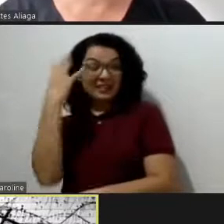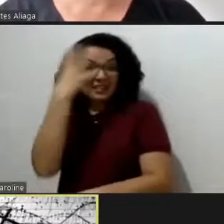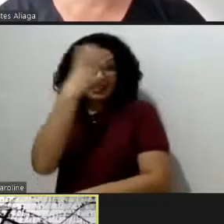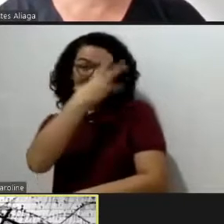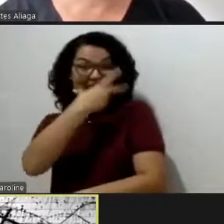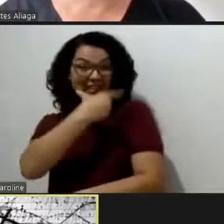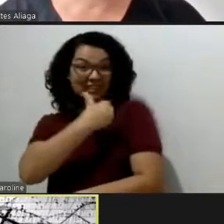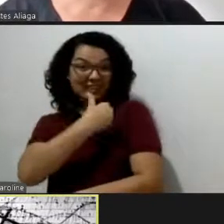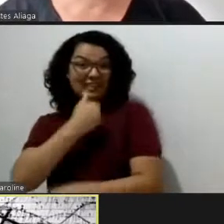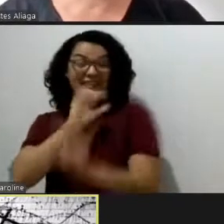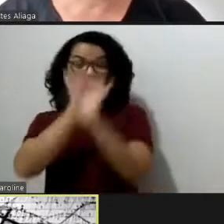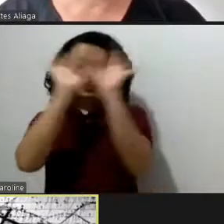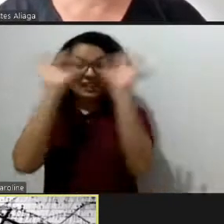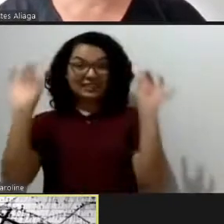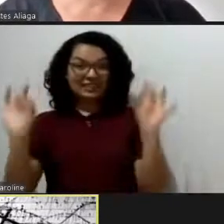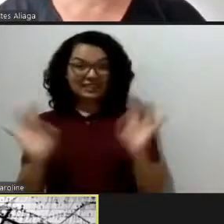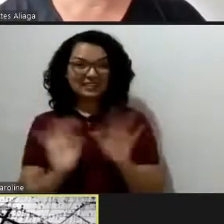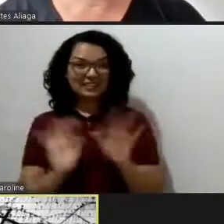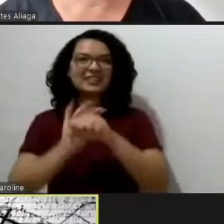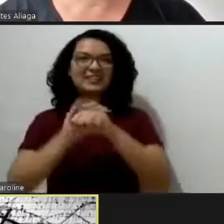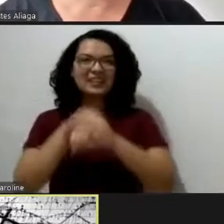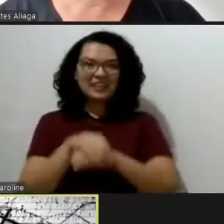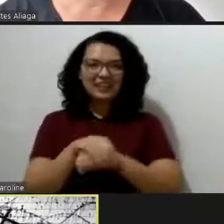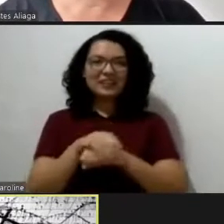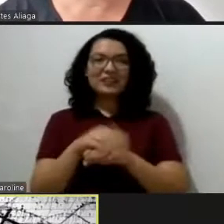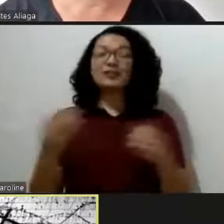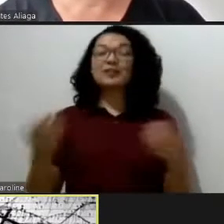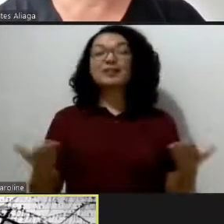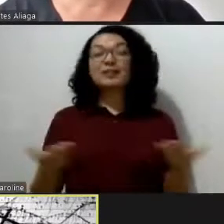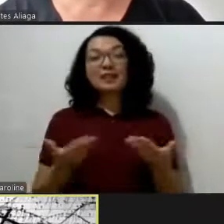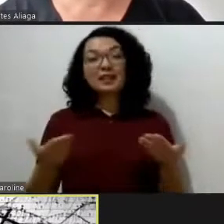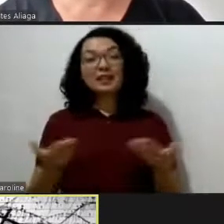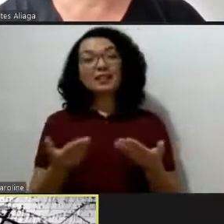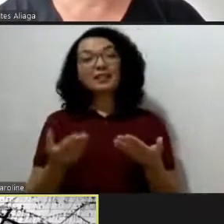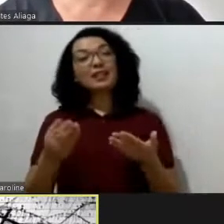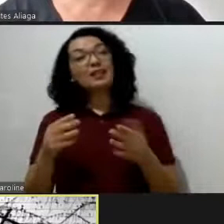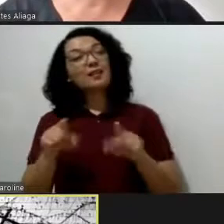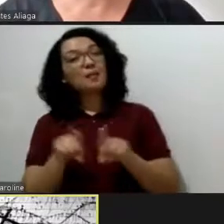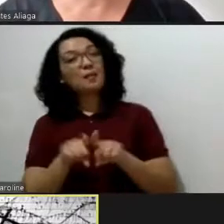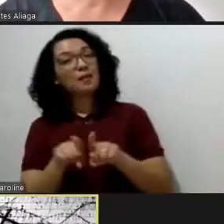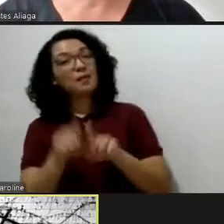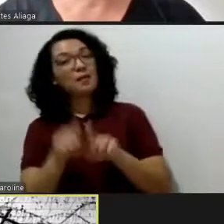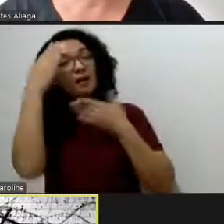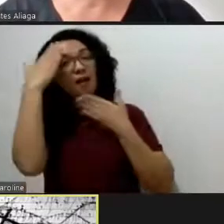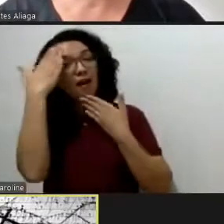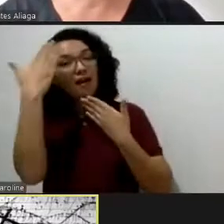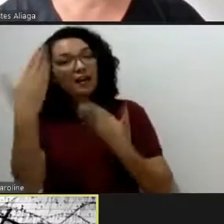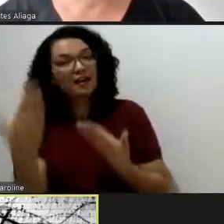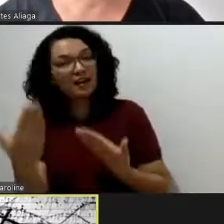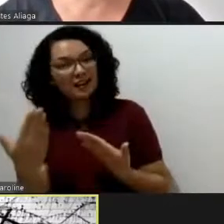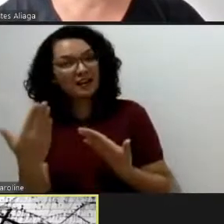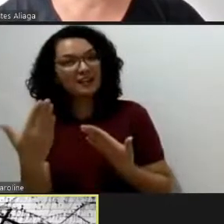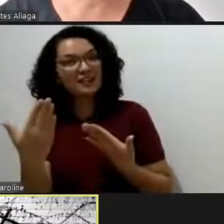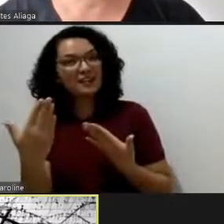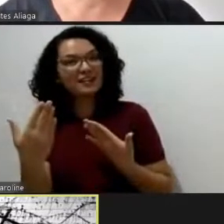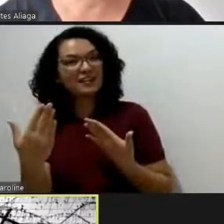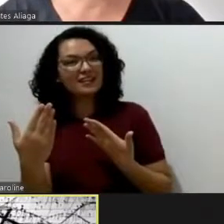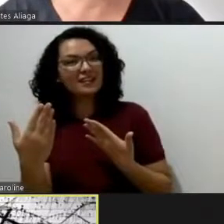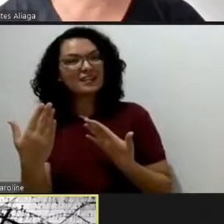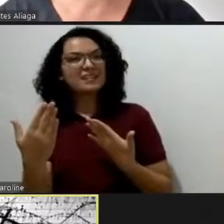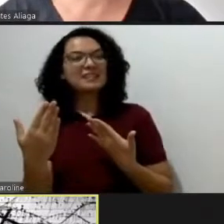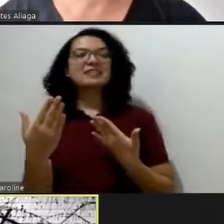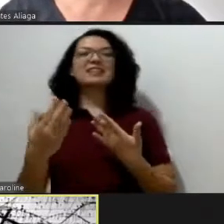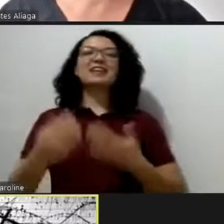na noite de hoje e para agradecer as três como uma forma de reconhecimento da